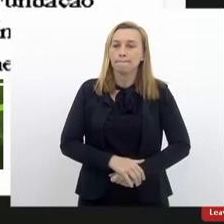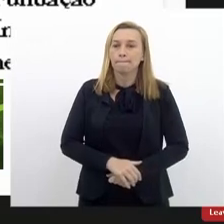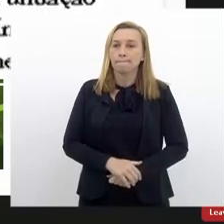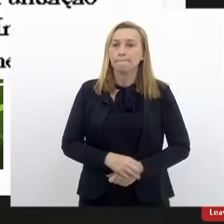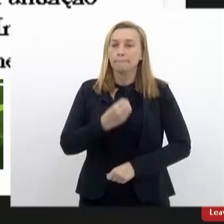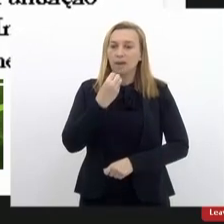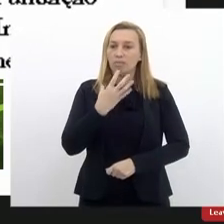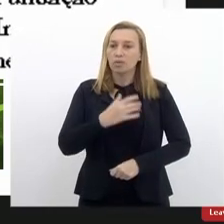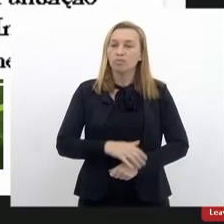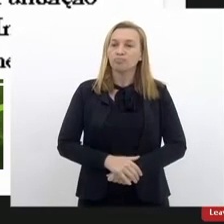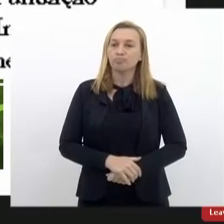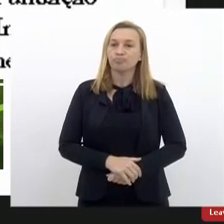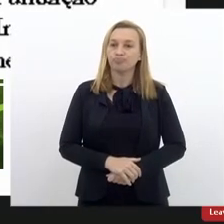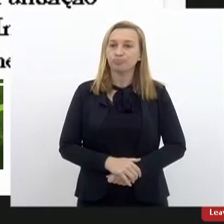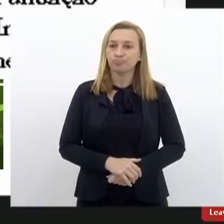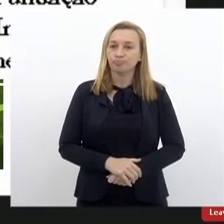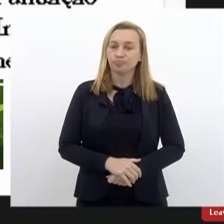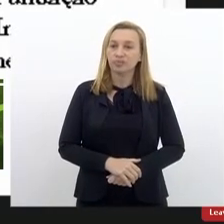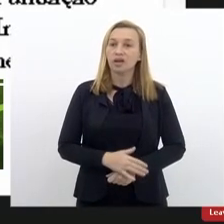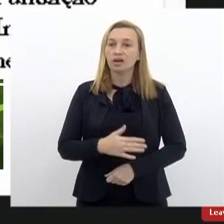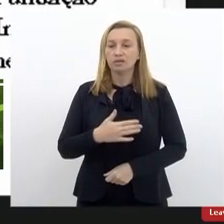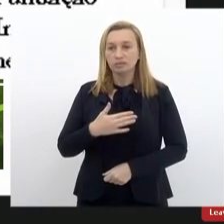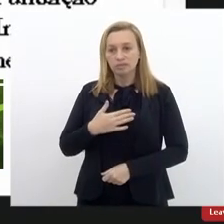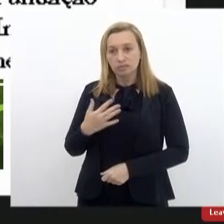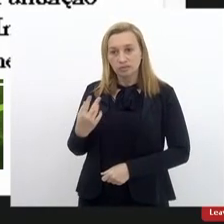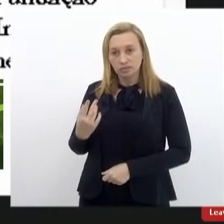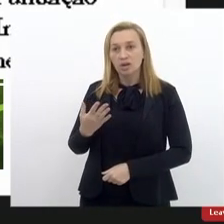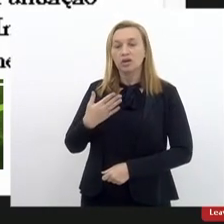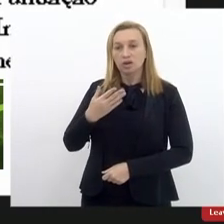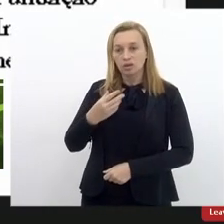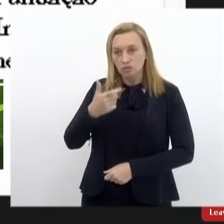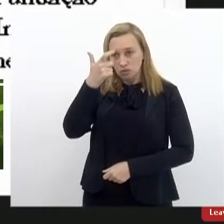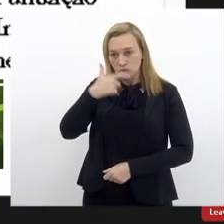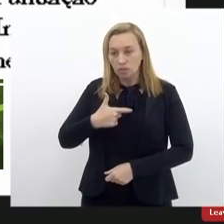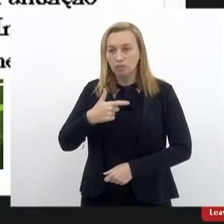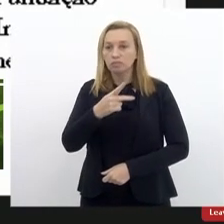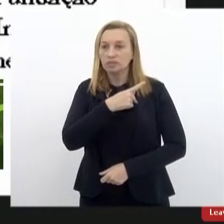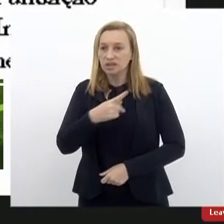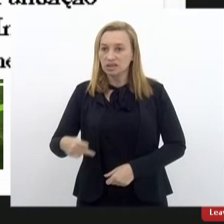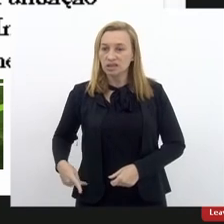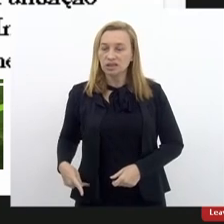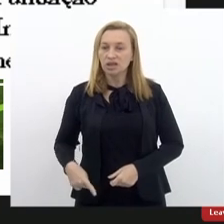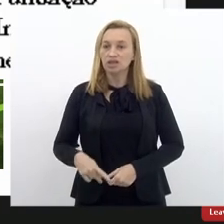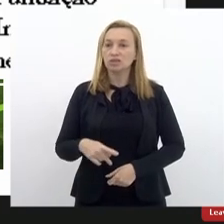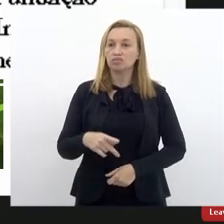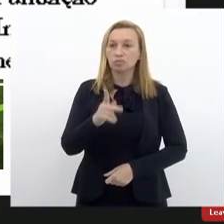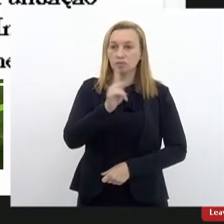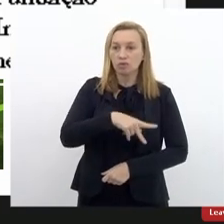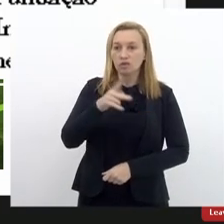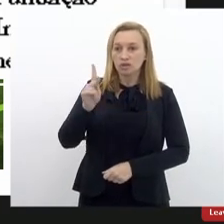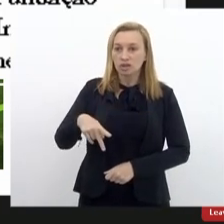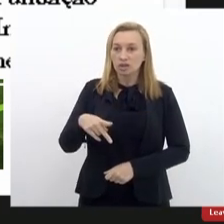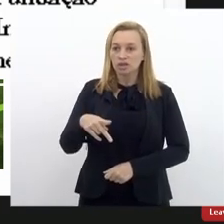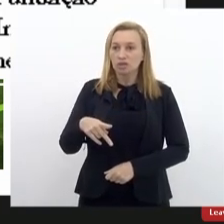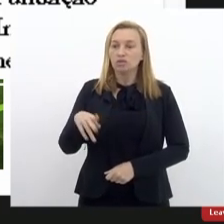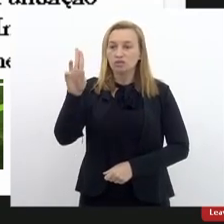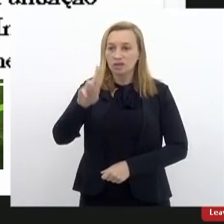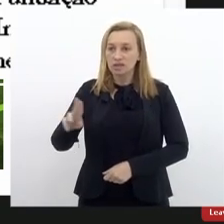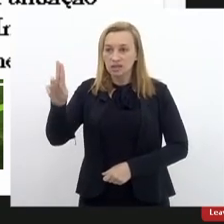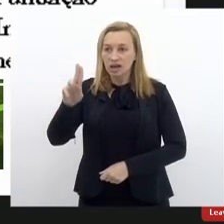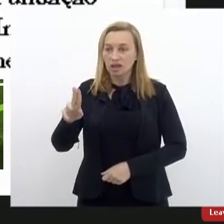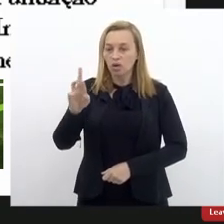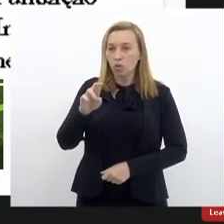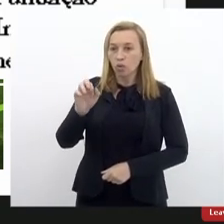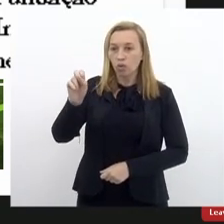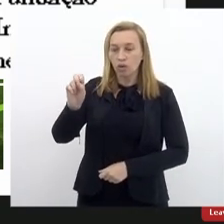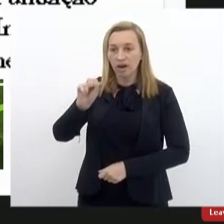Bom, a minha apresentação como presidente, eu sou professor da Universidade Federal Rural, sou